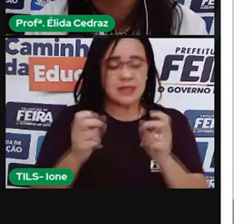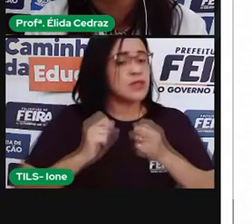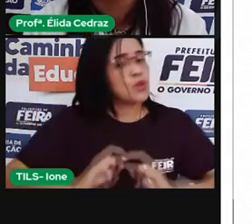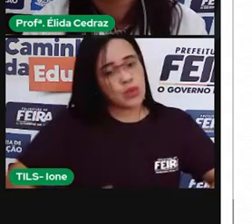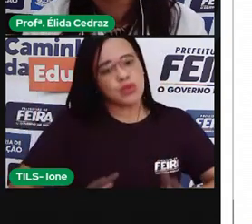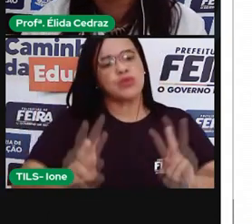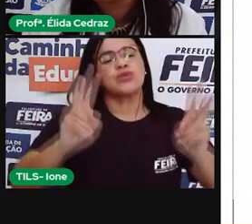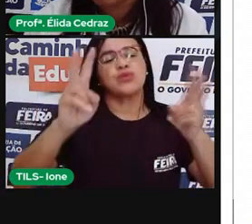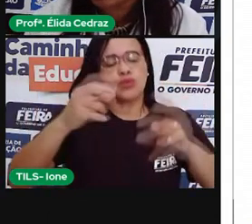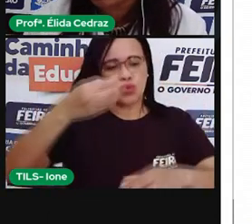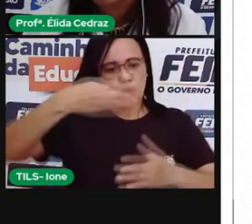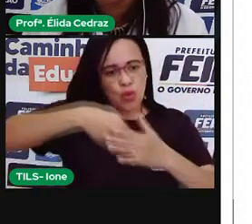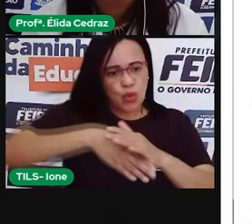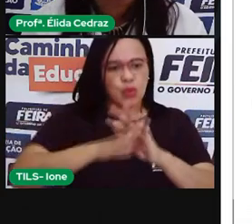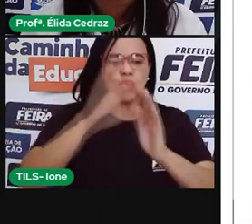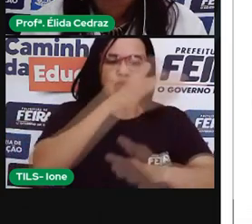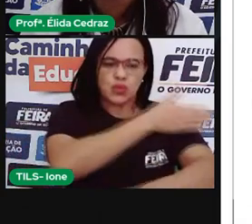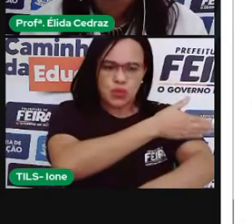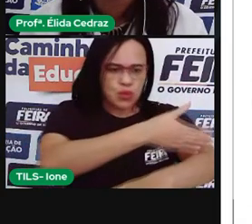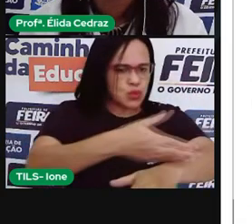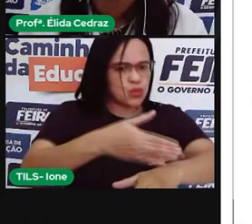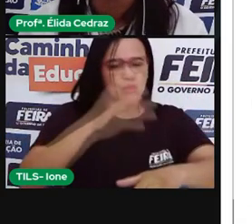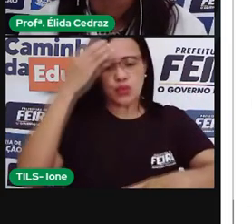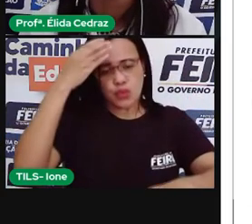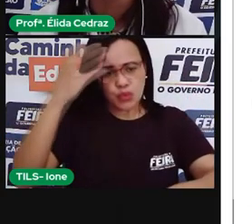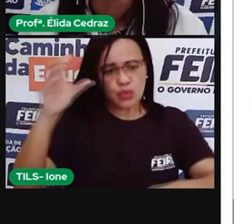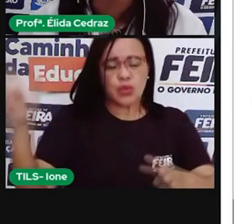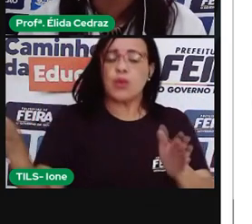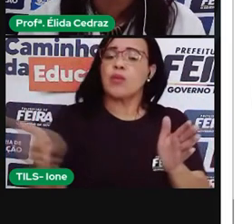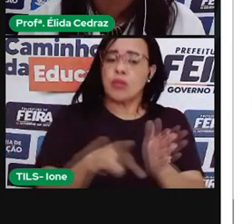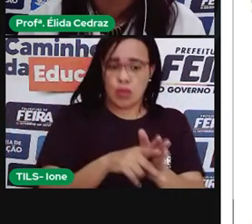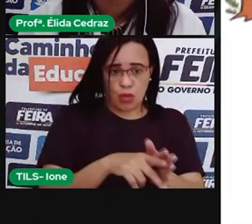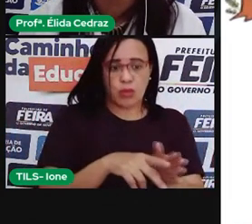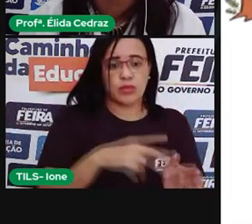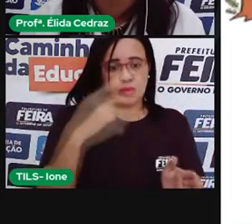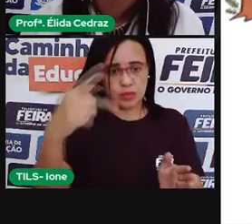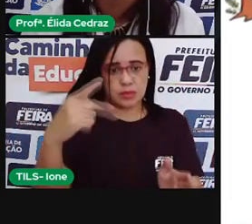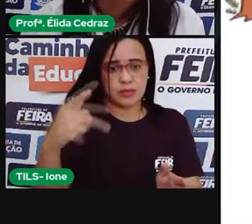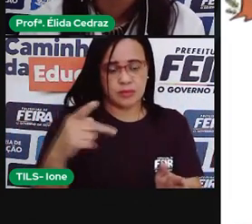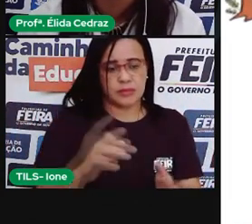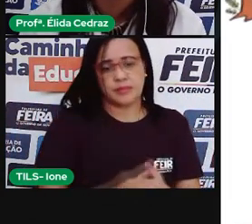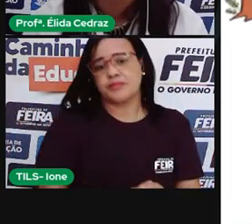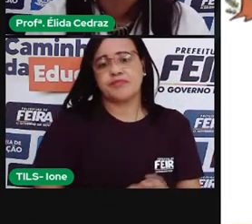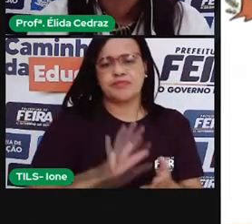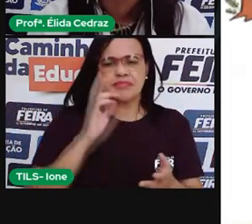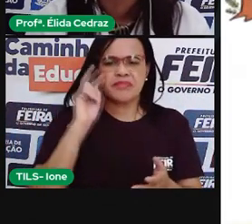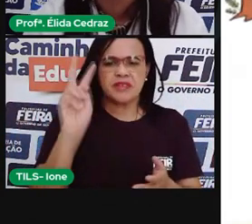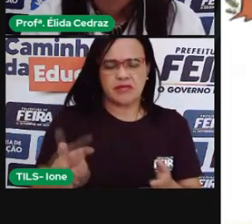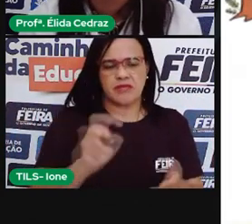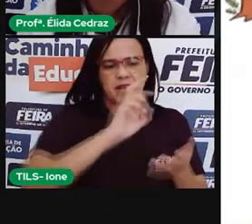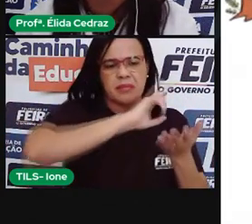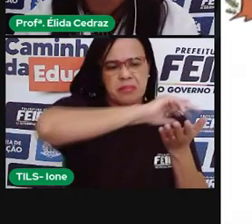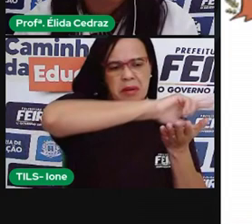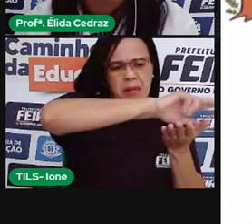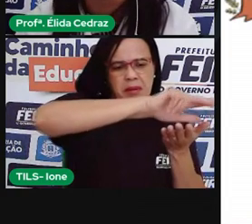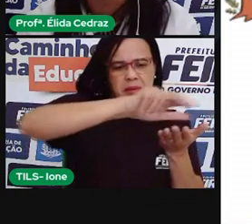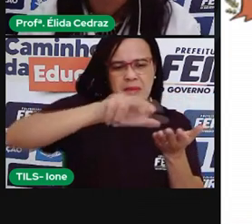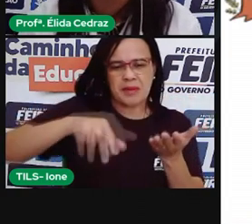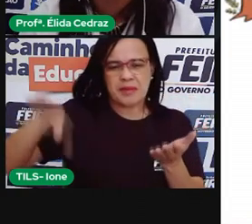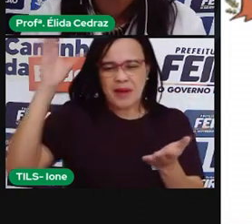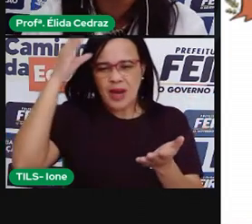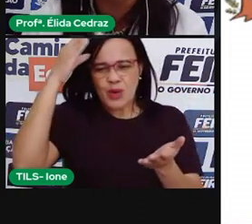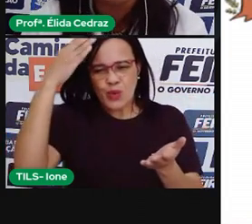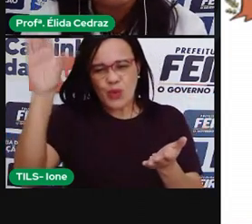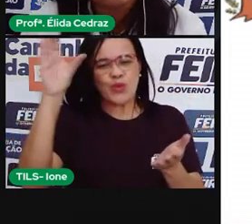suas tradições e seus costumes. A diversidade cultural é fruto da mistura de todos os